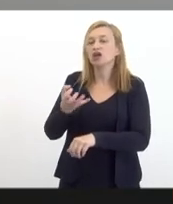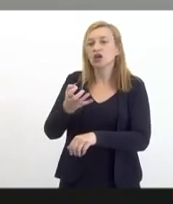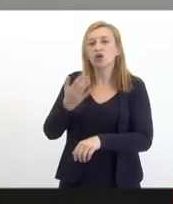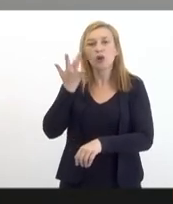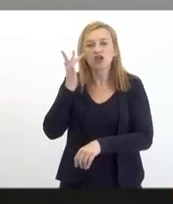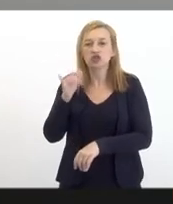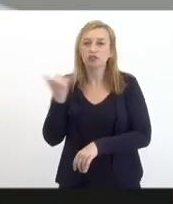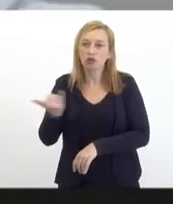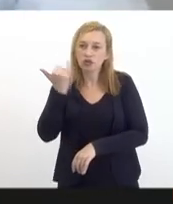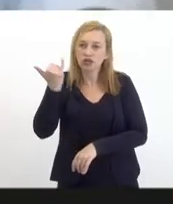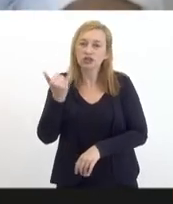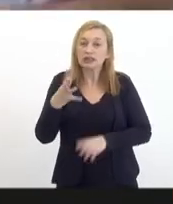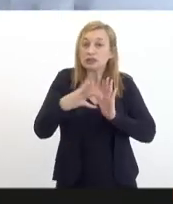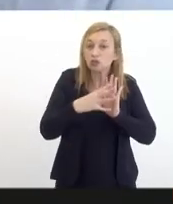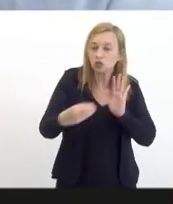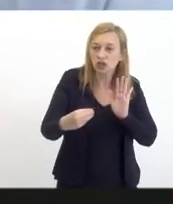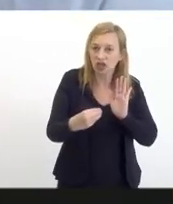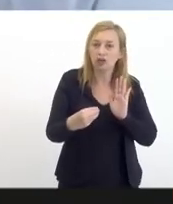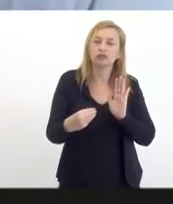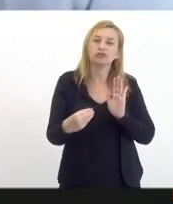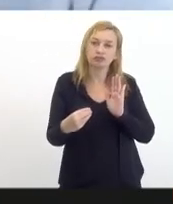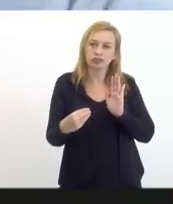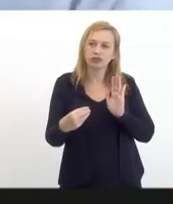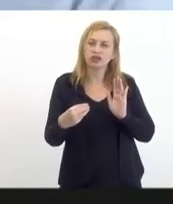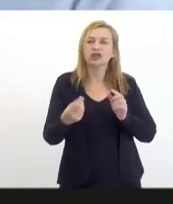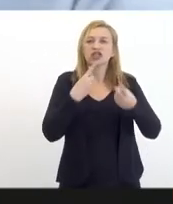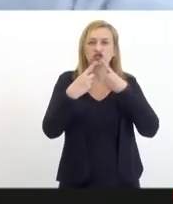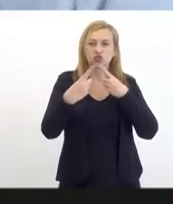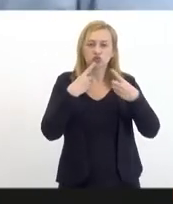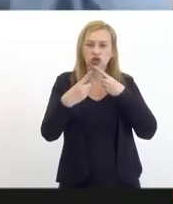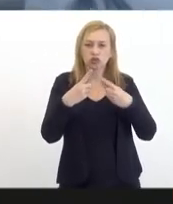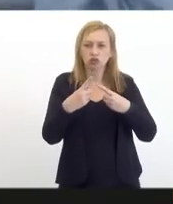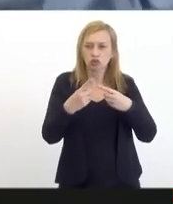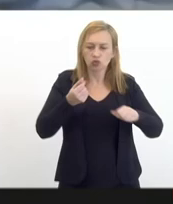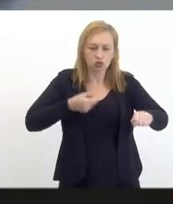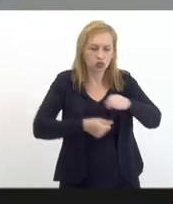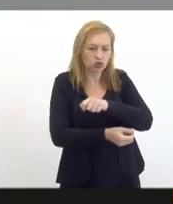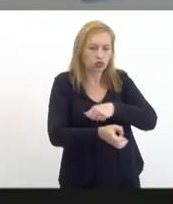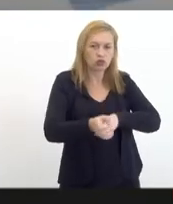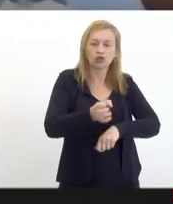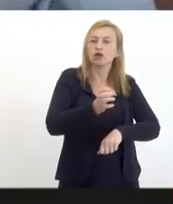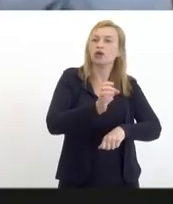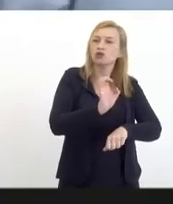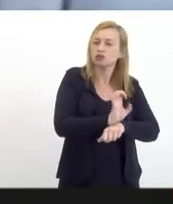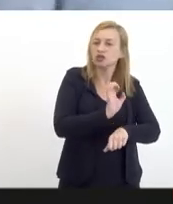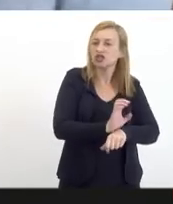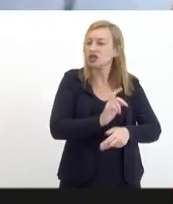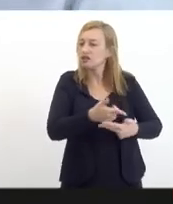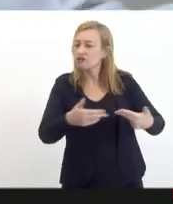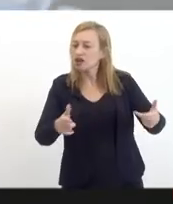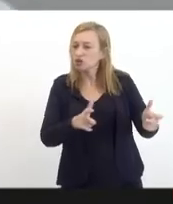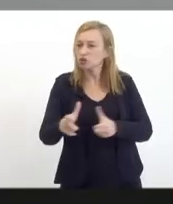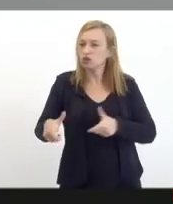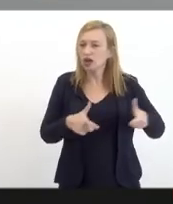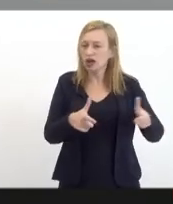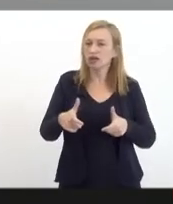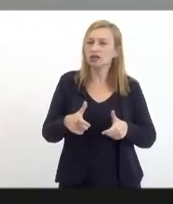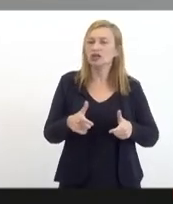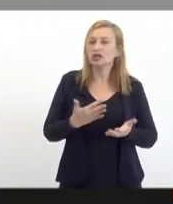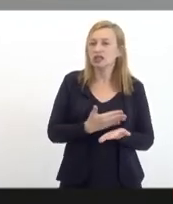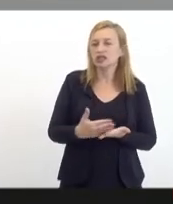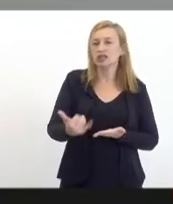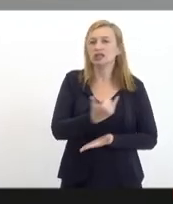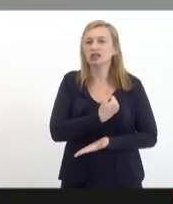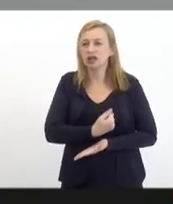importante esse modelo itinerante de fazer a discussão do fundo soberano em várias regiões do estado do Rio de Janeiro começando hoje por Itaguaí